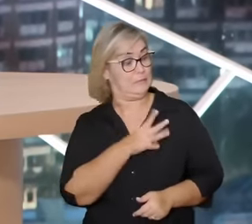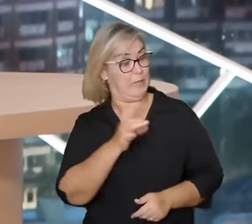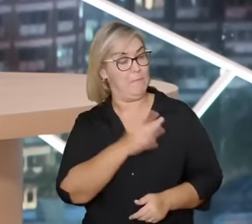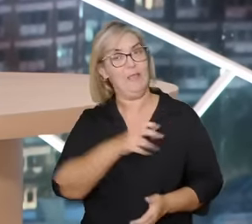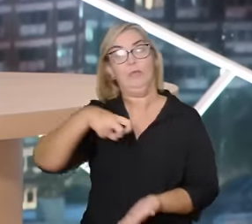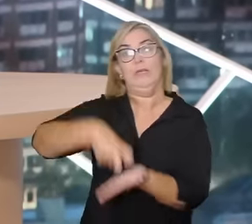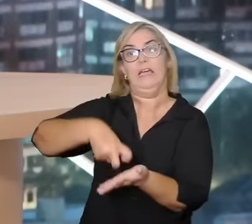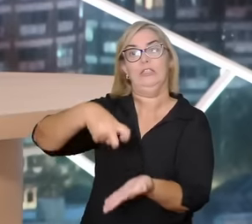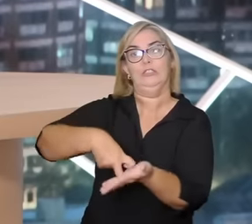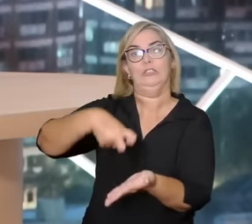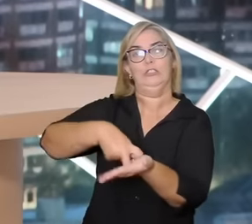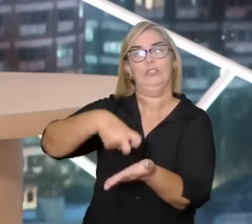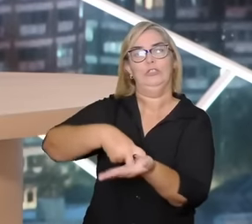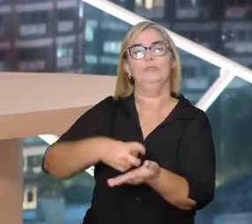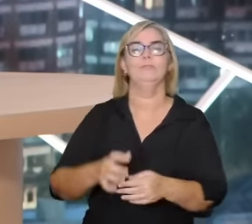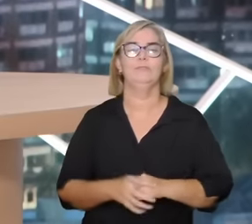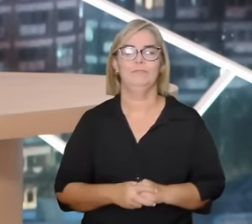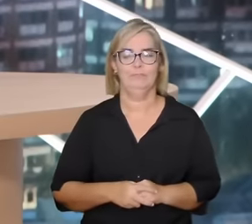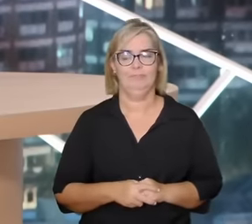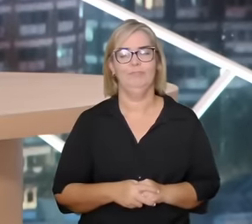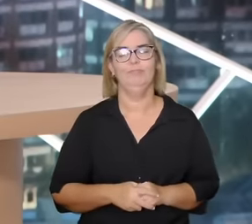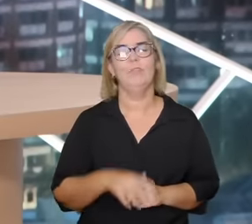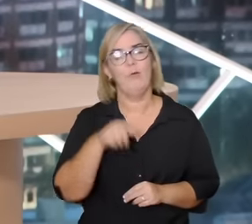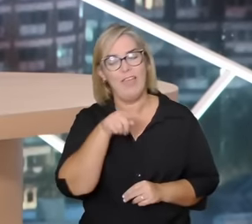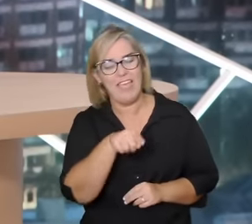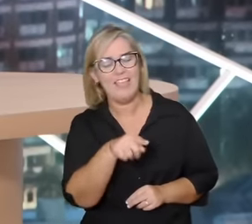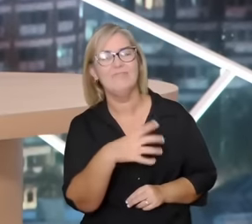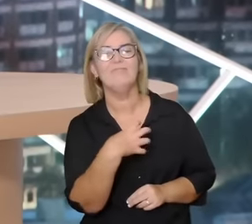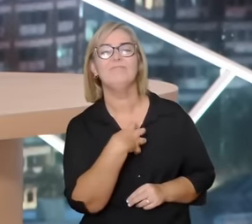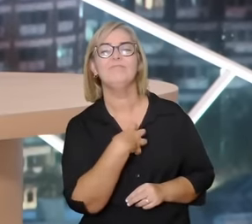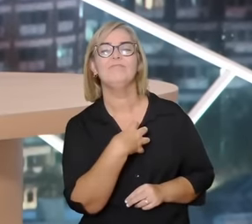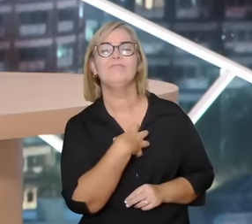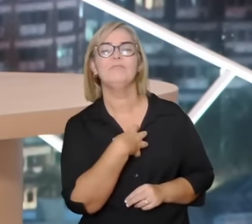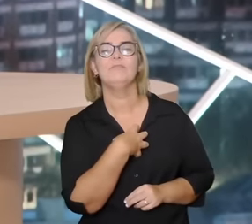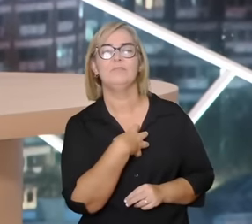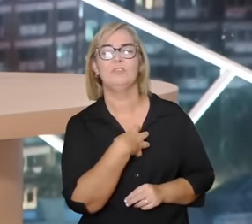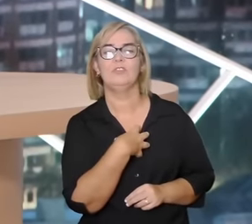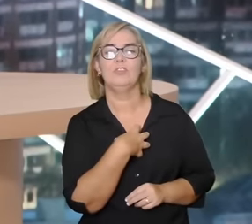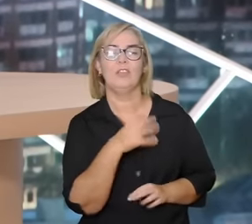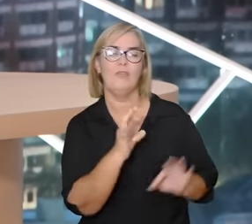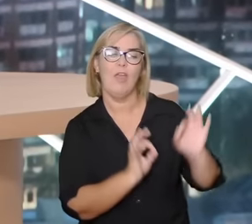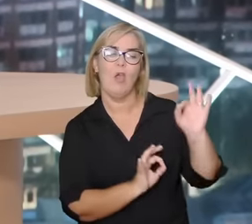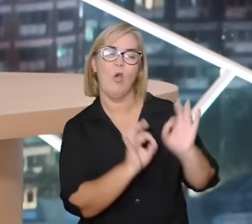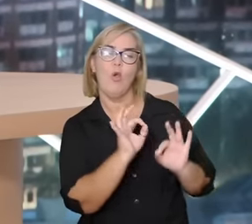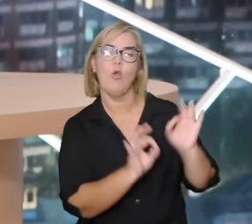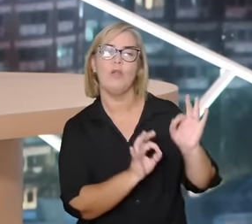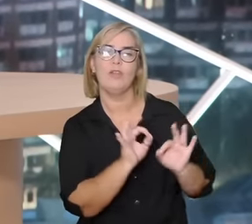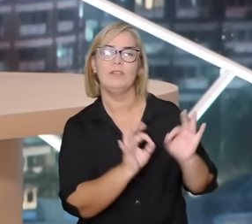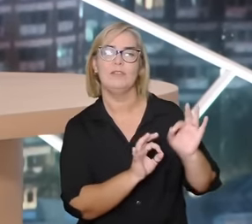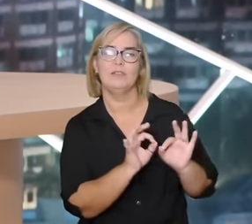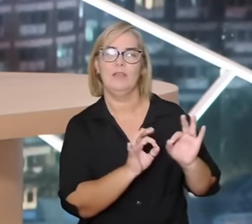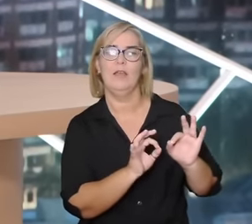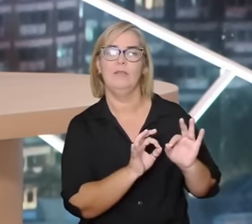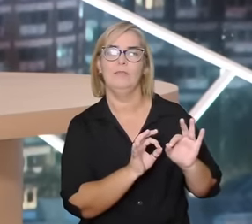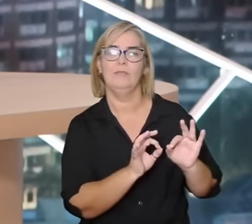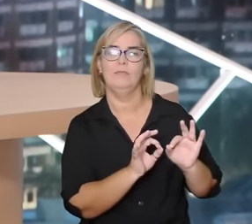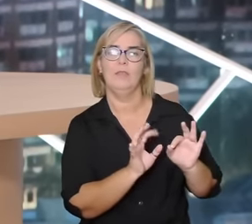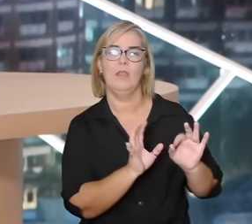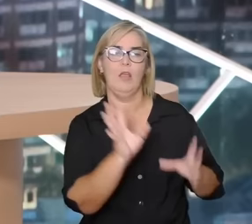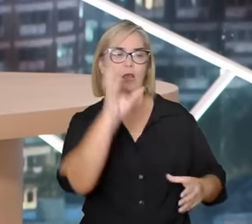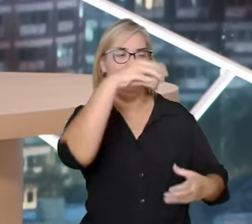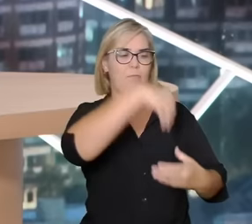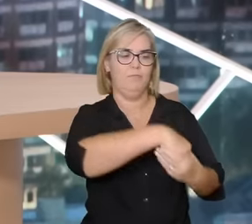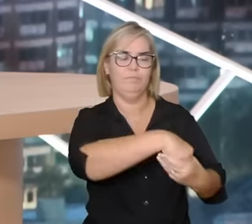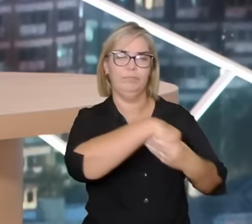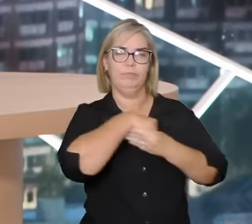esse formato ele vai organizar a maneira como a nossa subjetividade até porque por